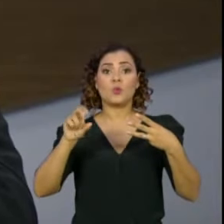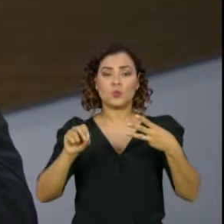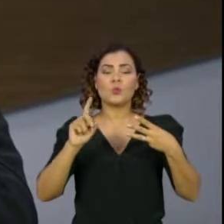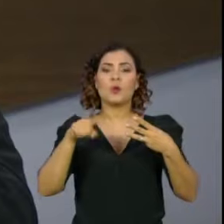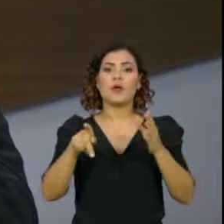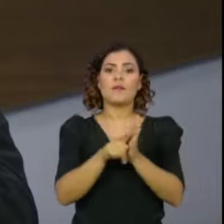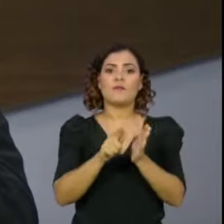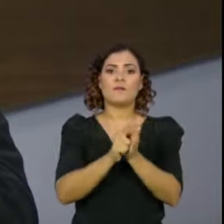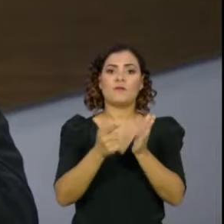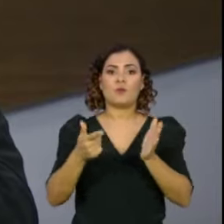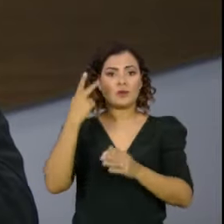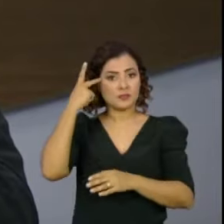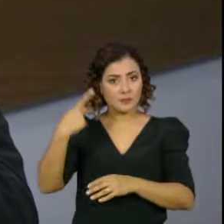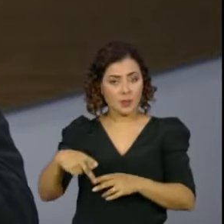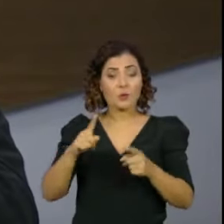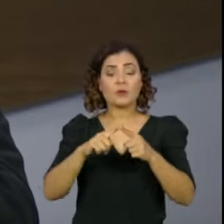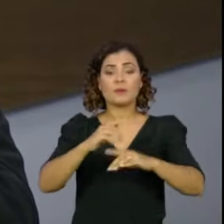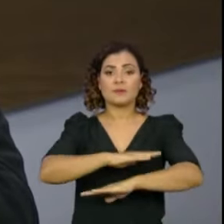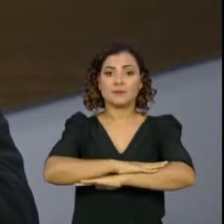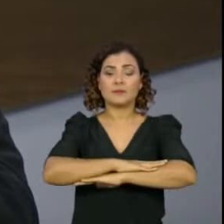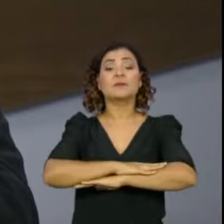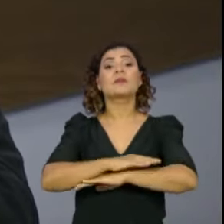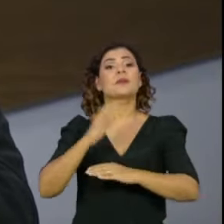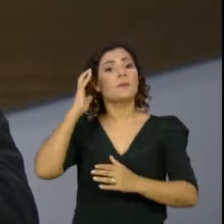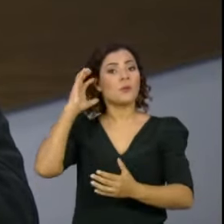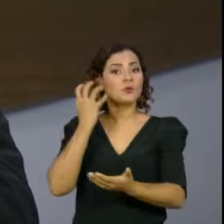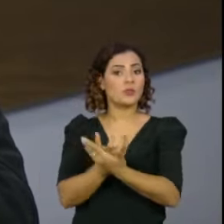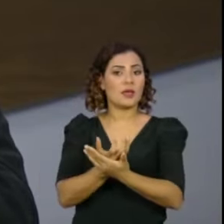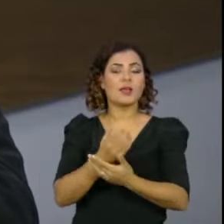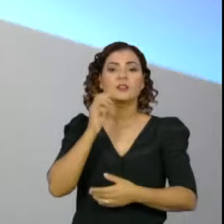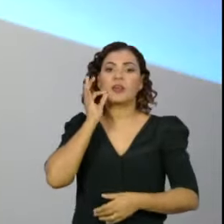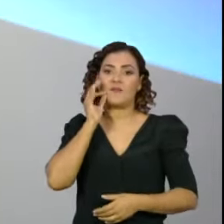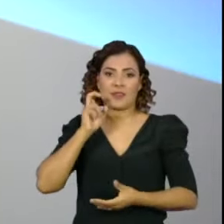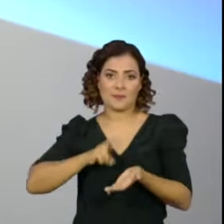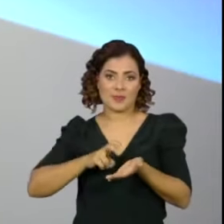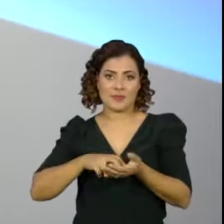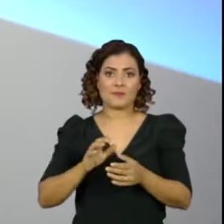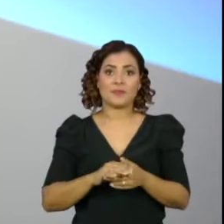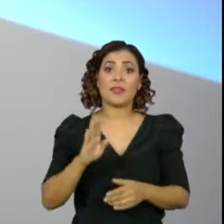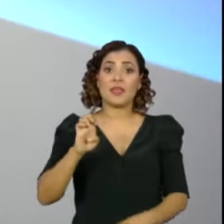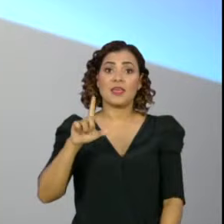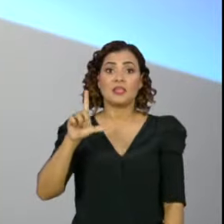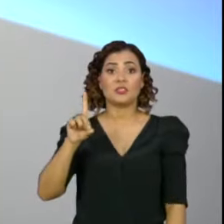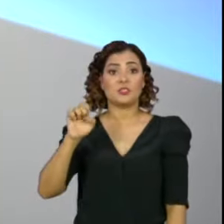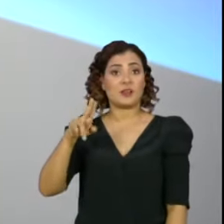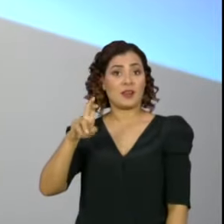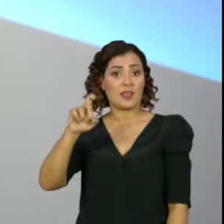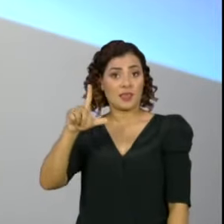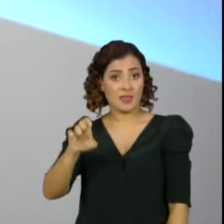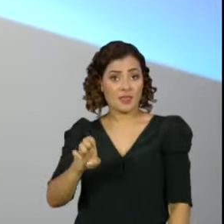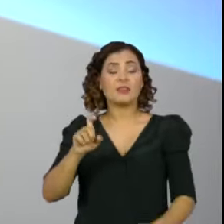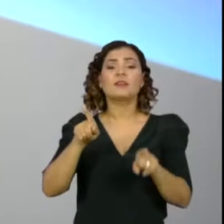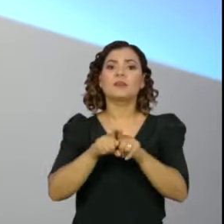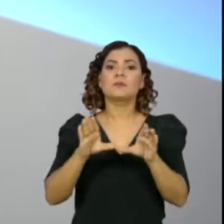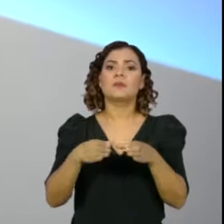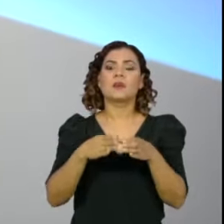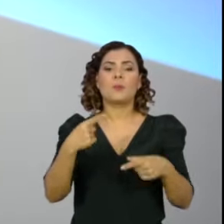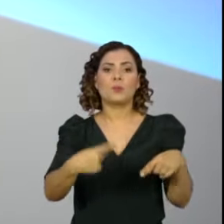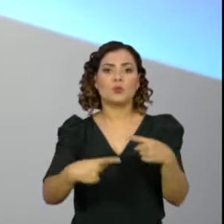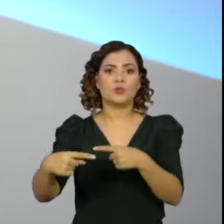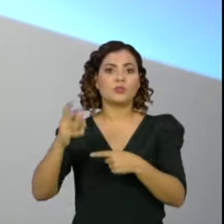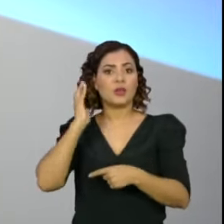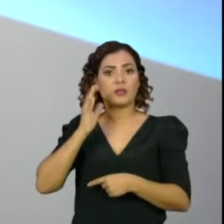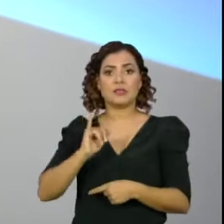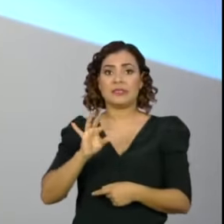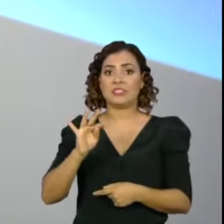colunista da Folha de São Paulo e apresentador do podcast Café da Manhã, Edilene Lopes, repórter e colunista de política na